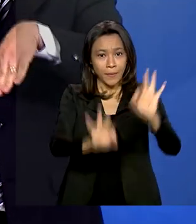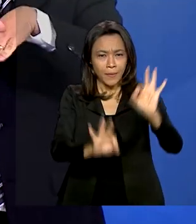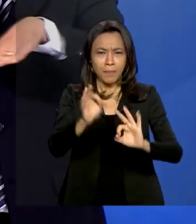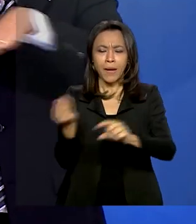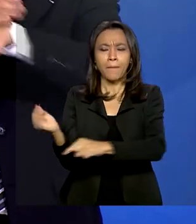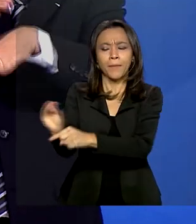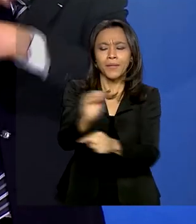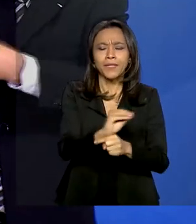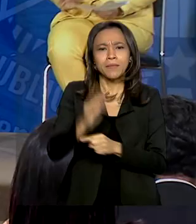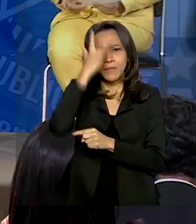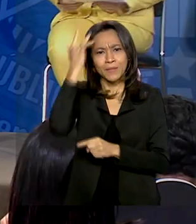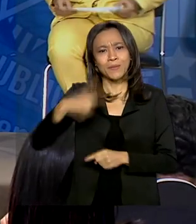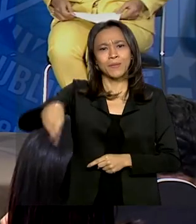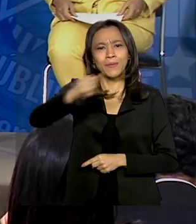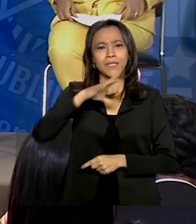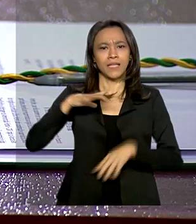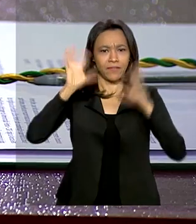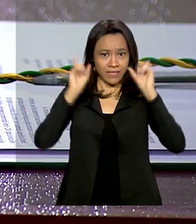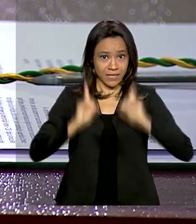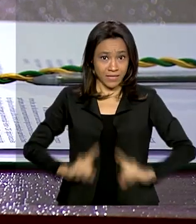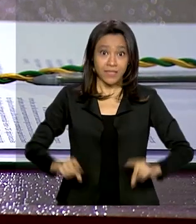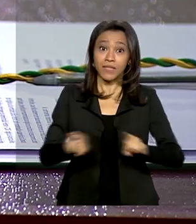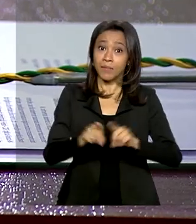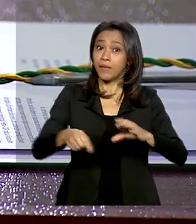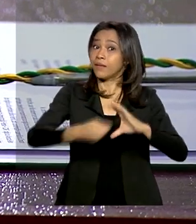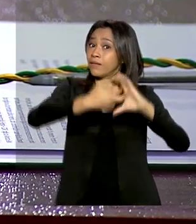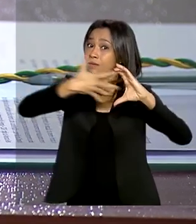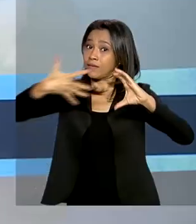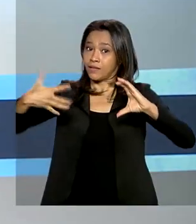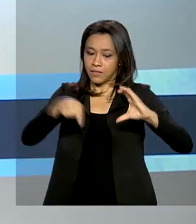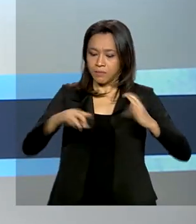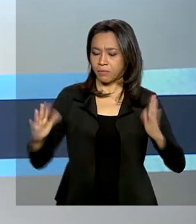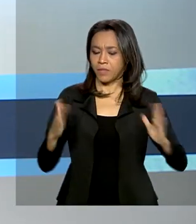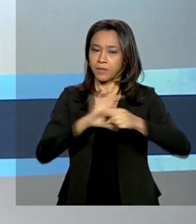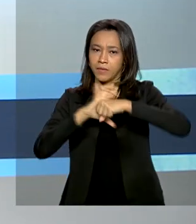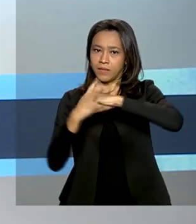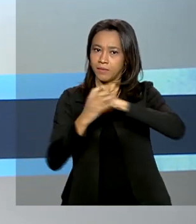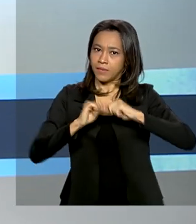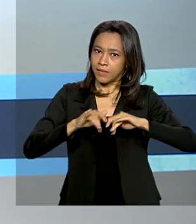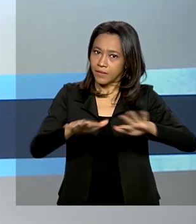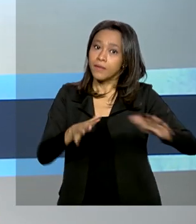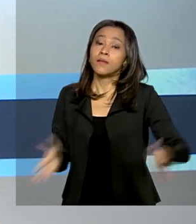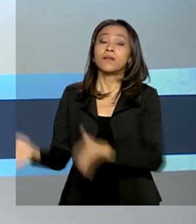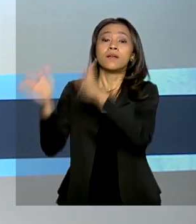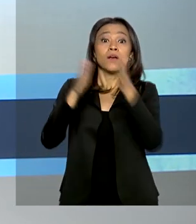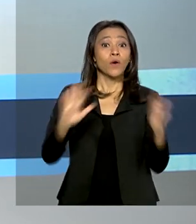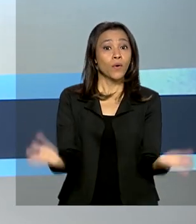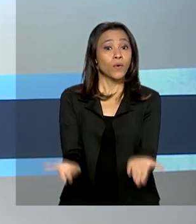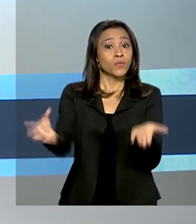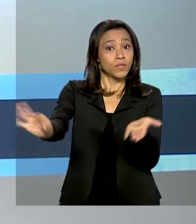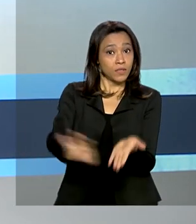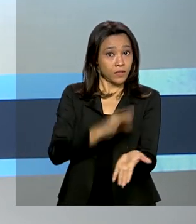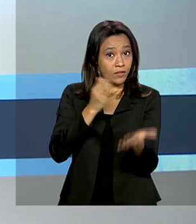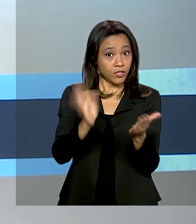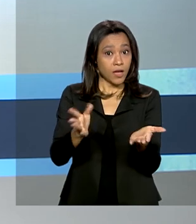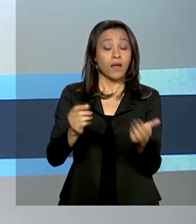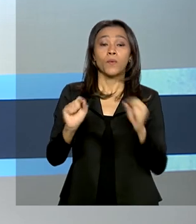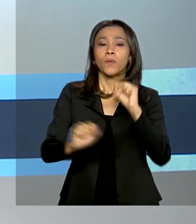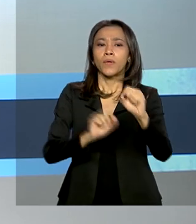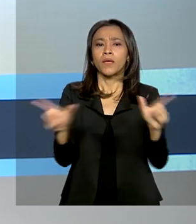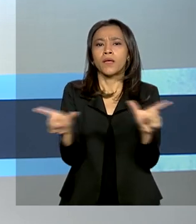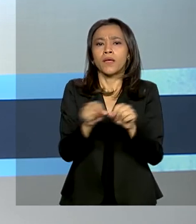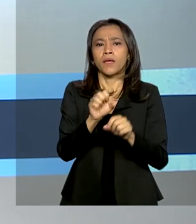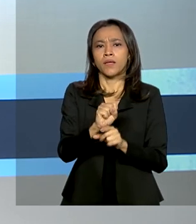com deficiência e doenças raras durante a pandemia. E veja também, começam hoje as inscrições para o SISU. O sistema